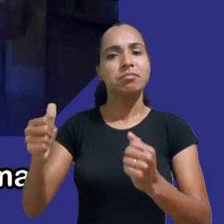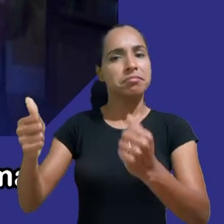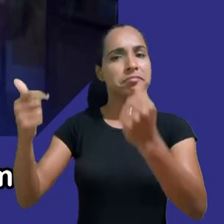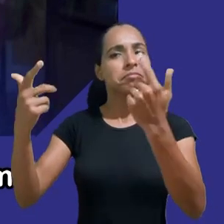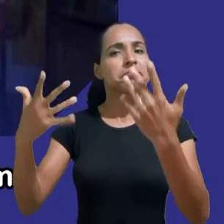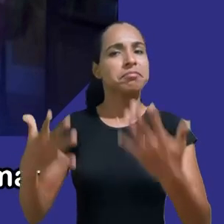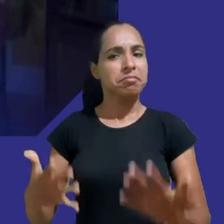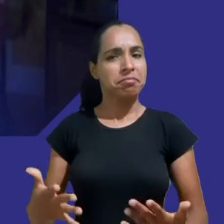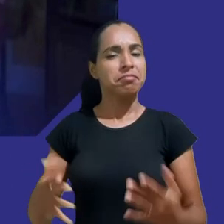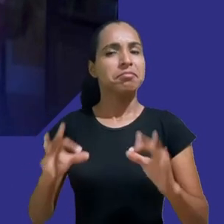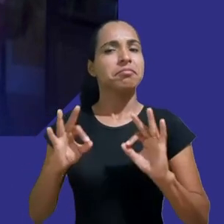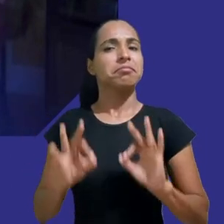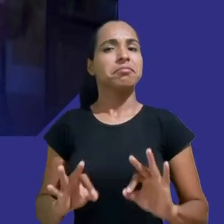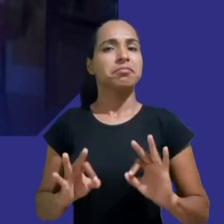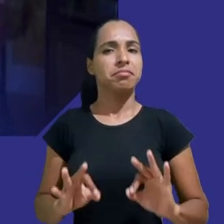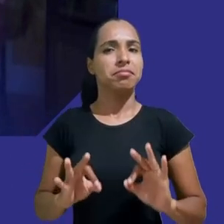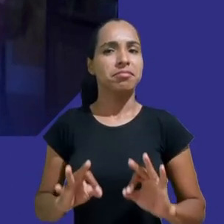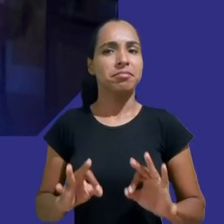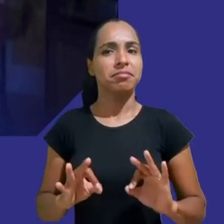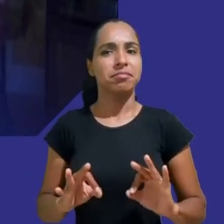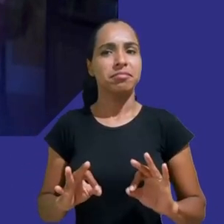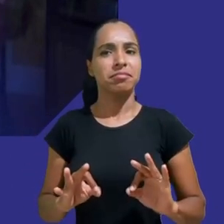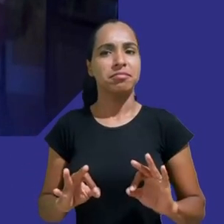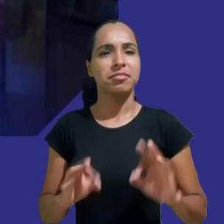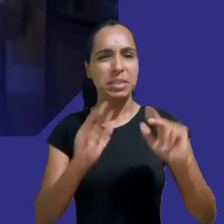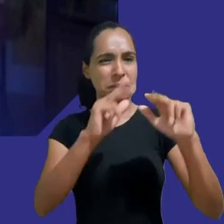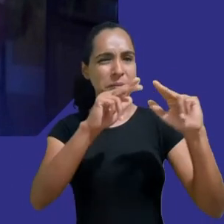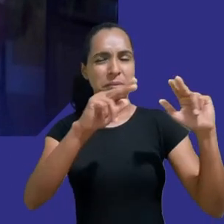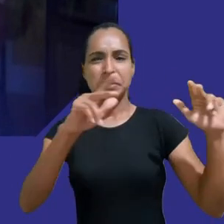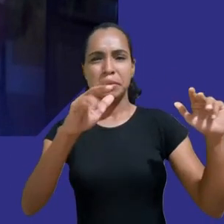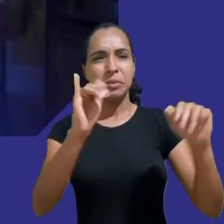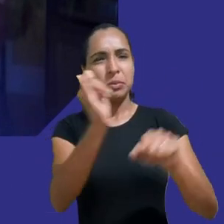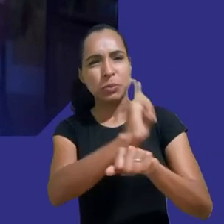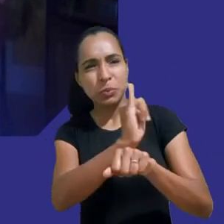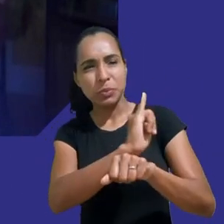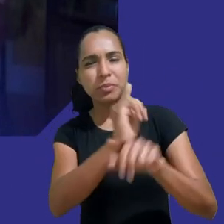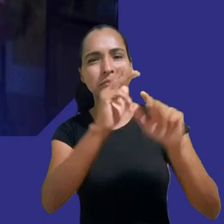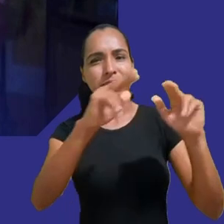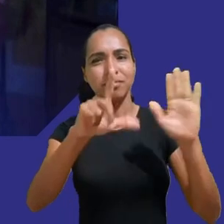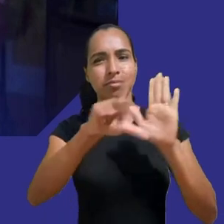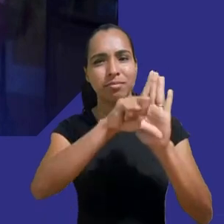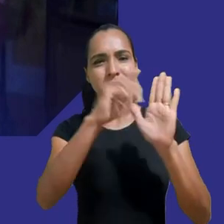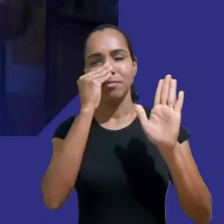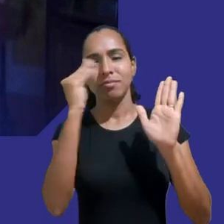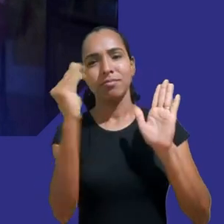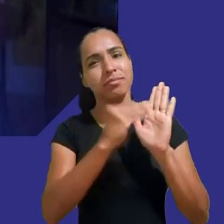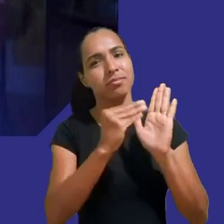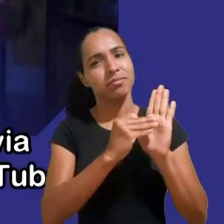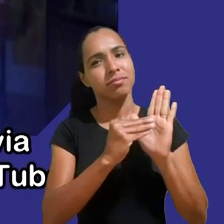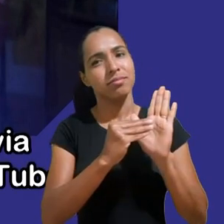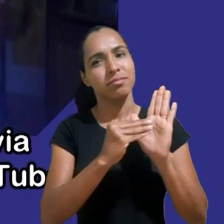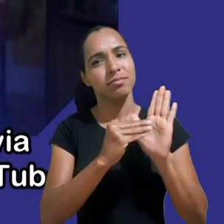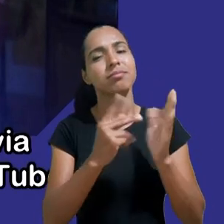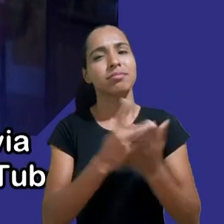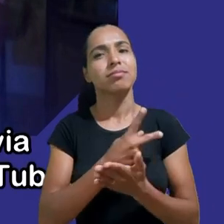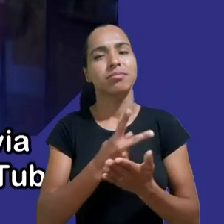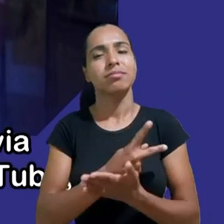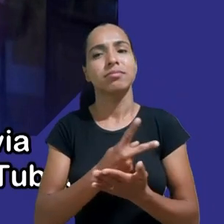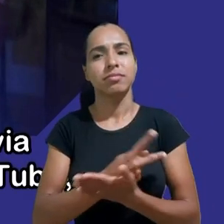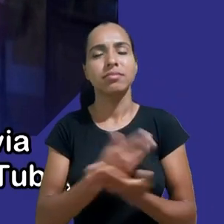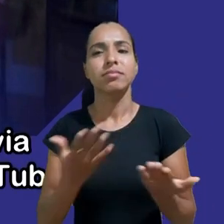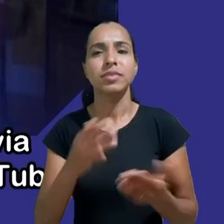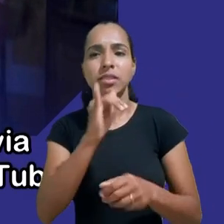grandes plataformas violam os regulamentos vigentes Quando protocolamos a denúncia contra o YouTube a Google